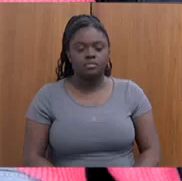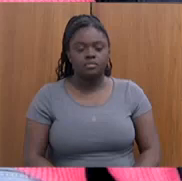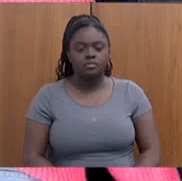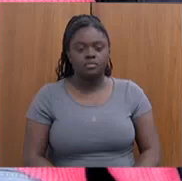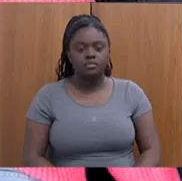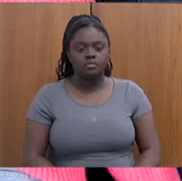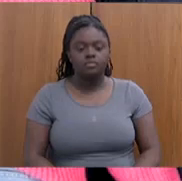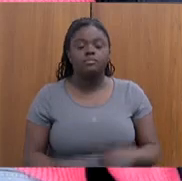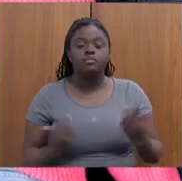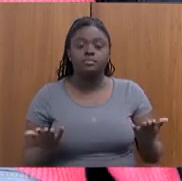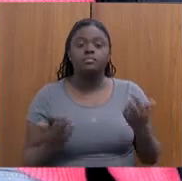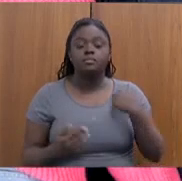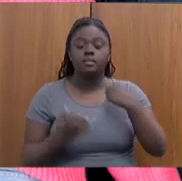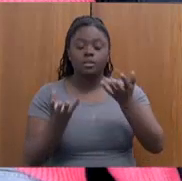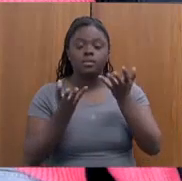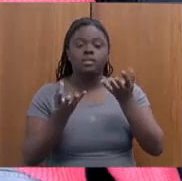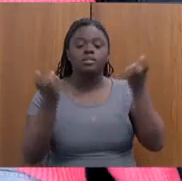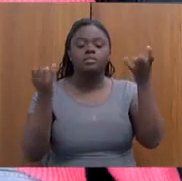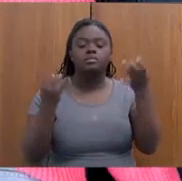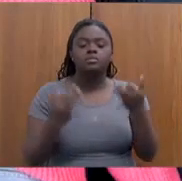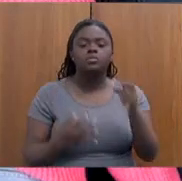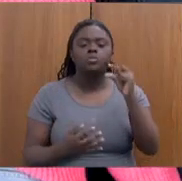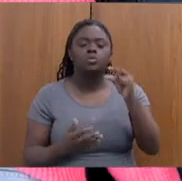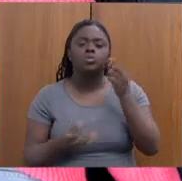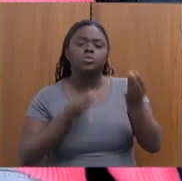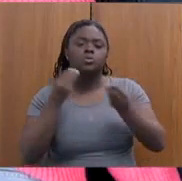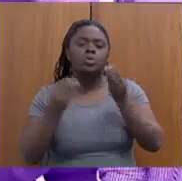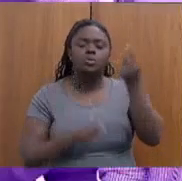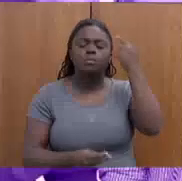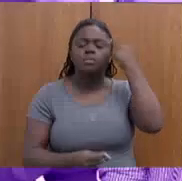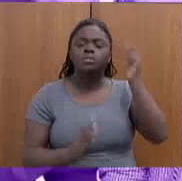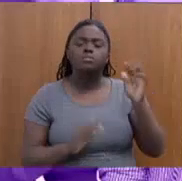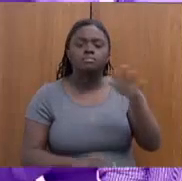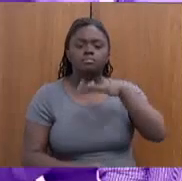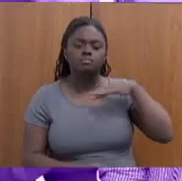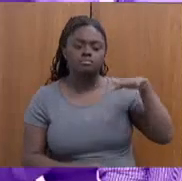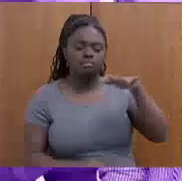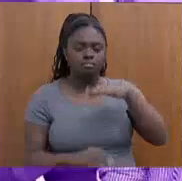Então, eu gostaria de falar um pouco como nós estamos pensando a nossa área de atuação.